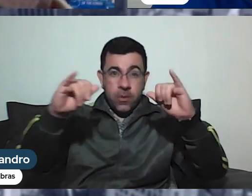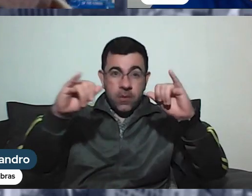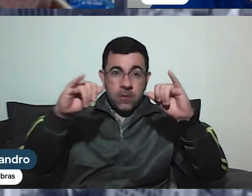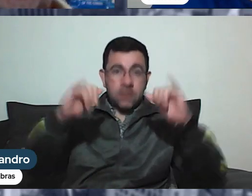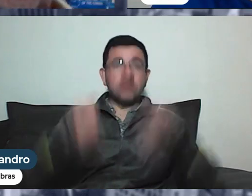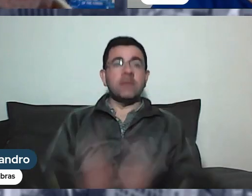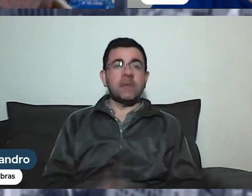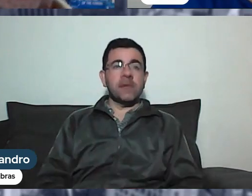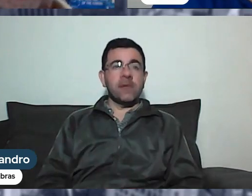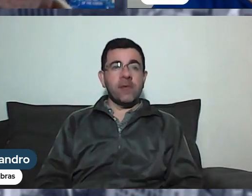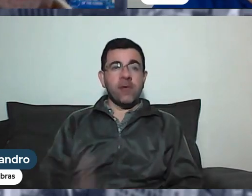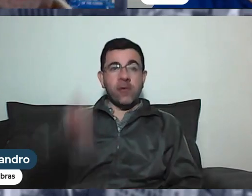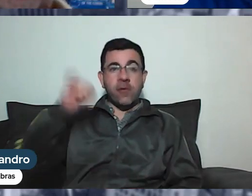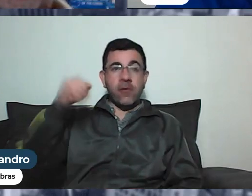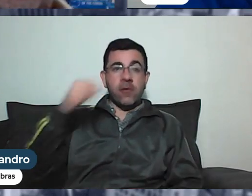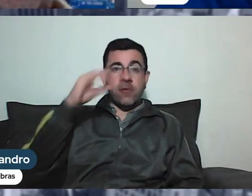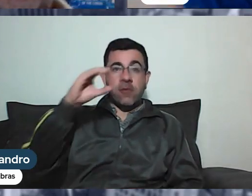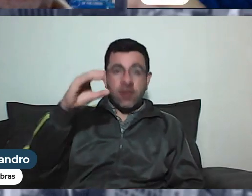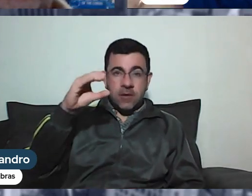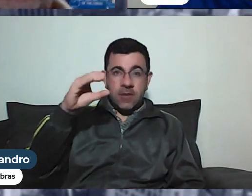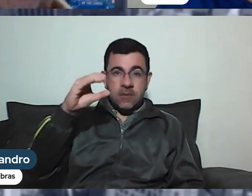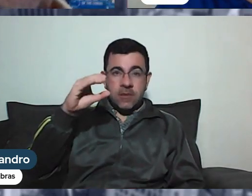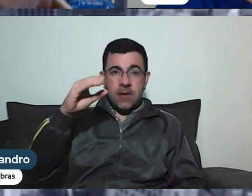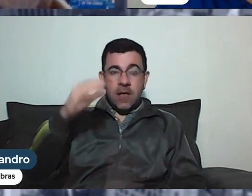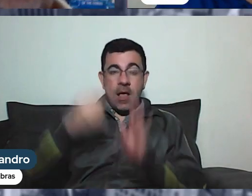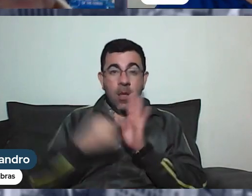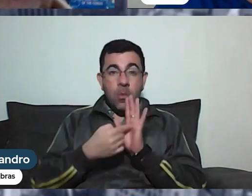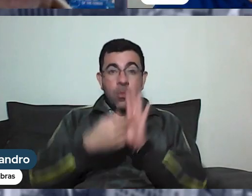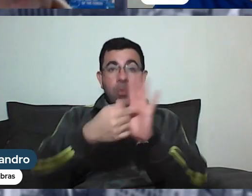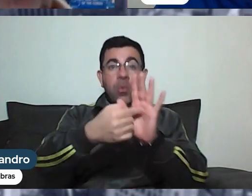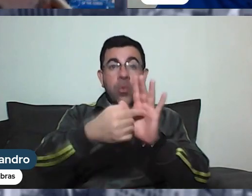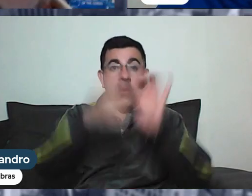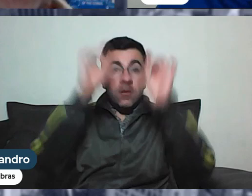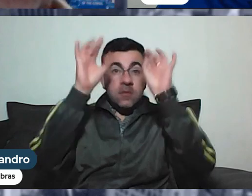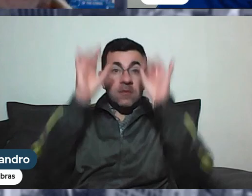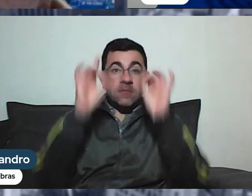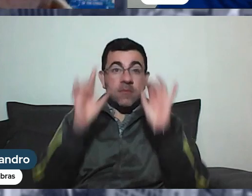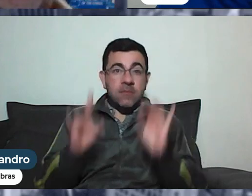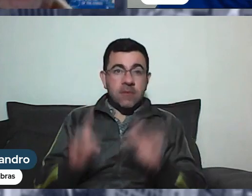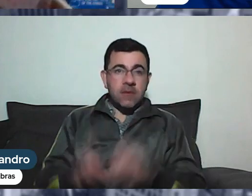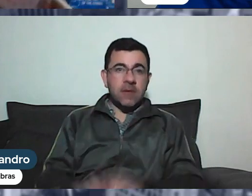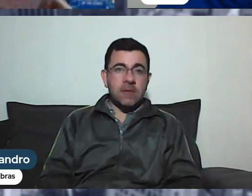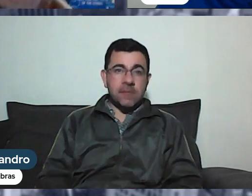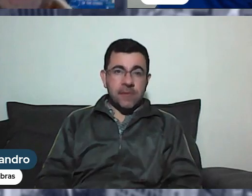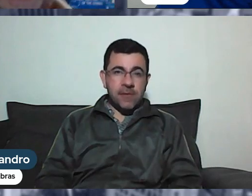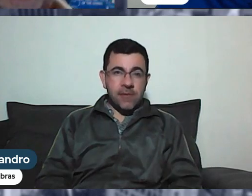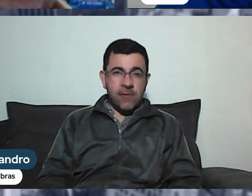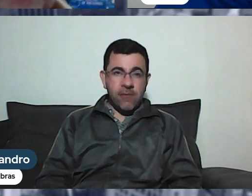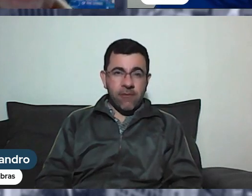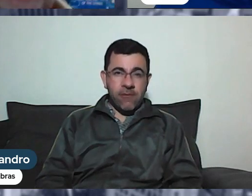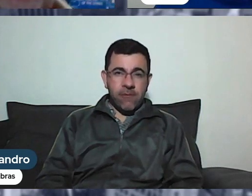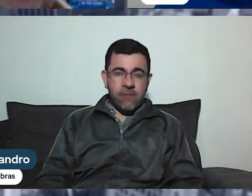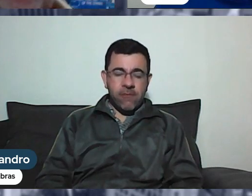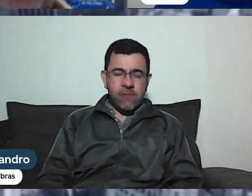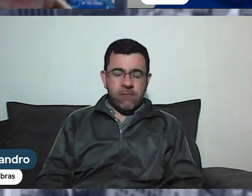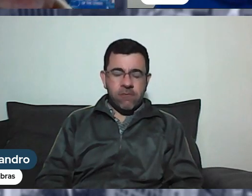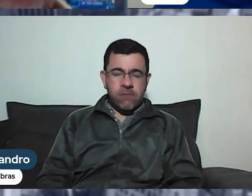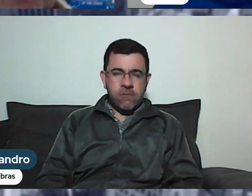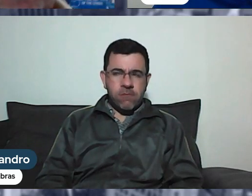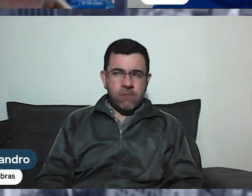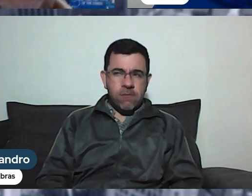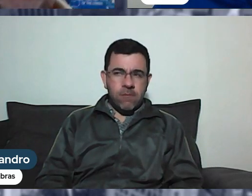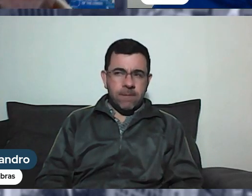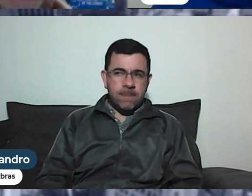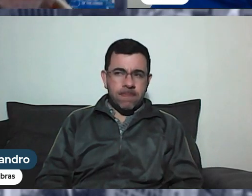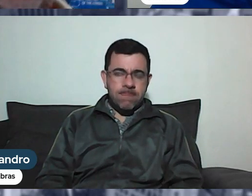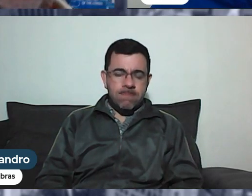o que o Zé Carlos está trazendo para vocês é algo exclusivo. Totalmente. Está sendo estudado de que o